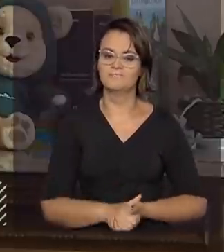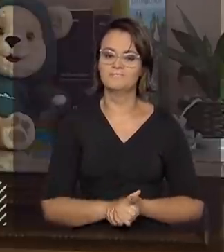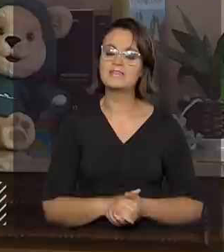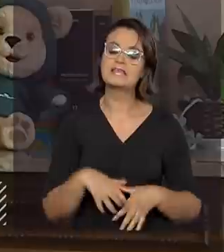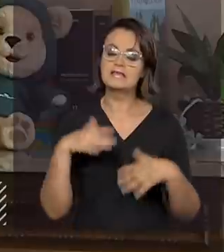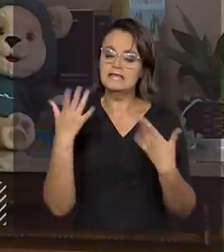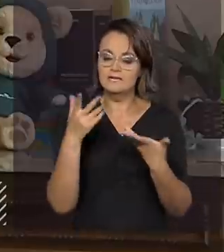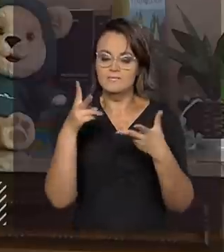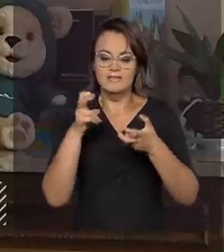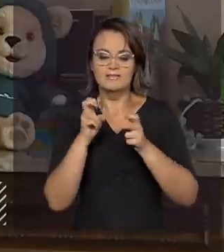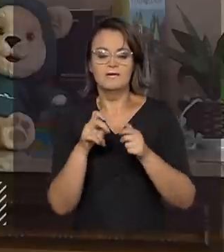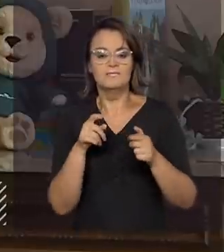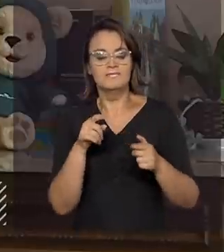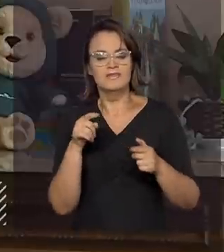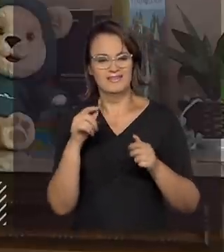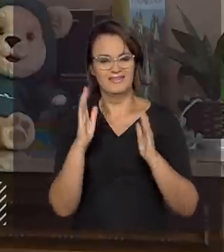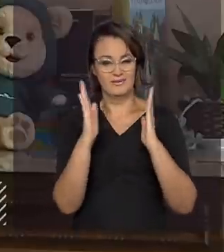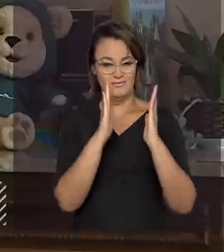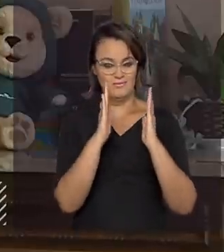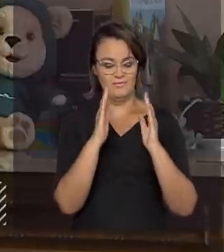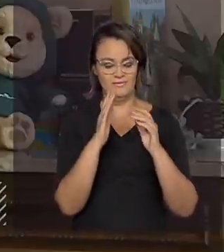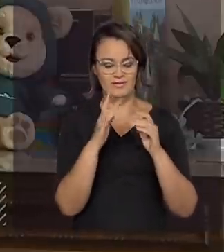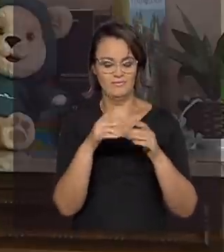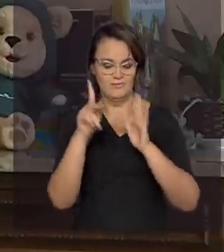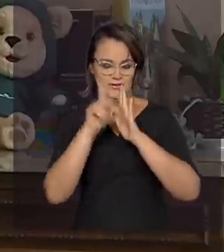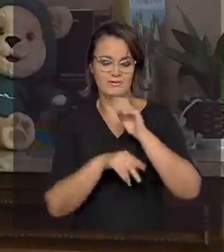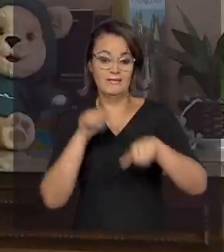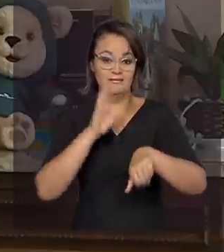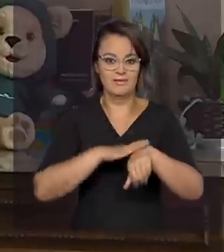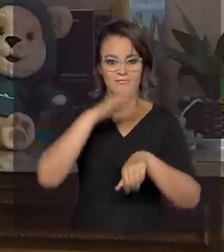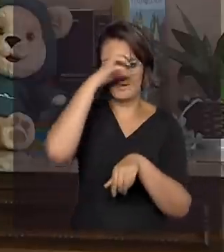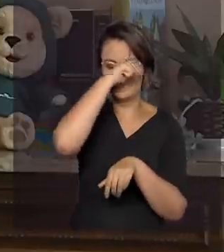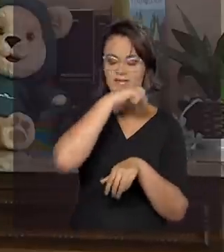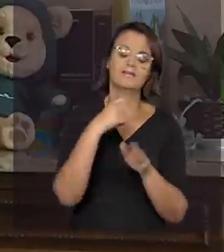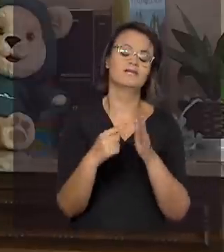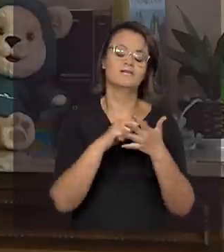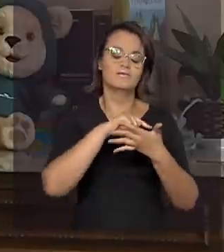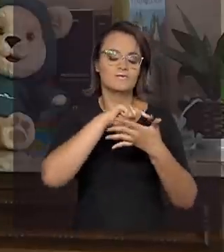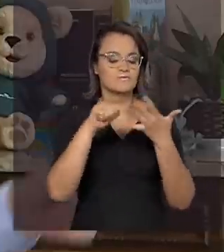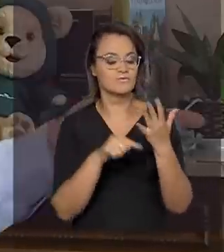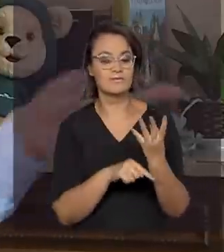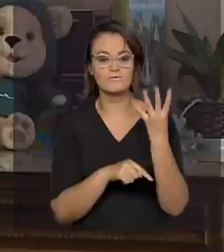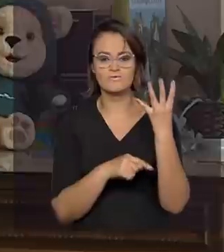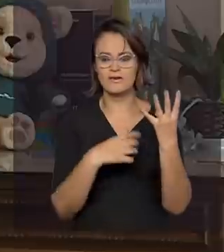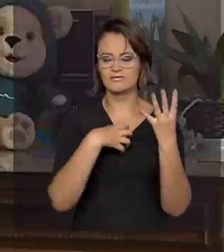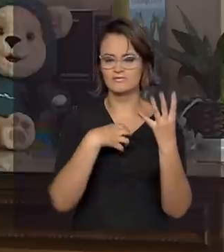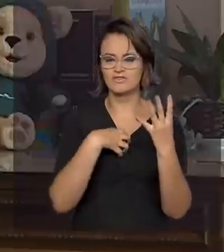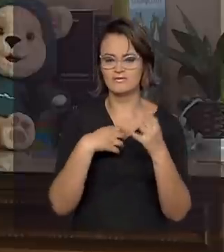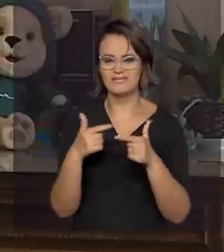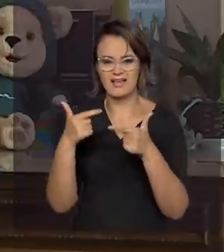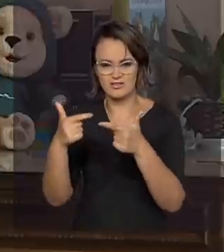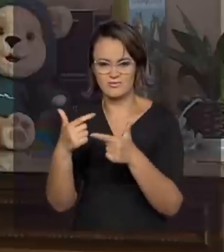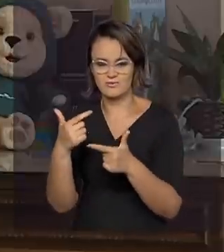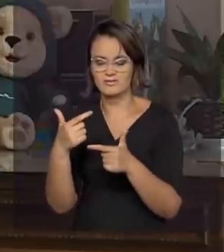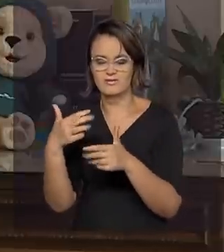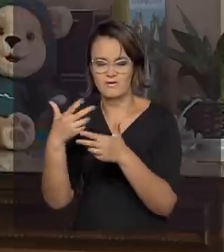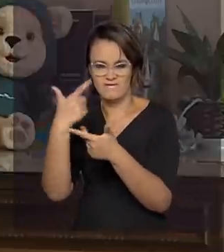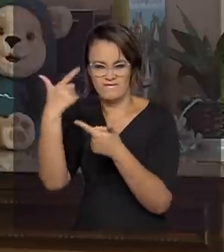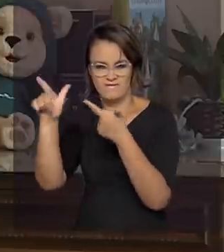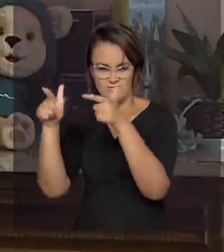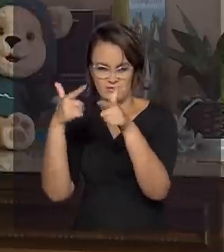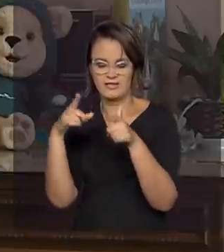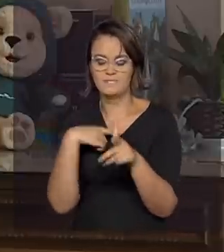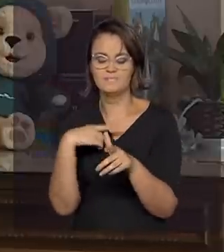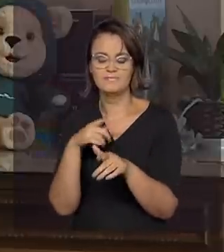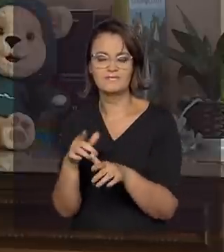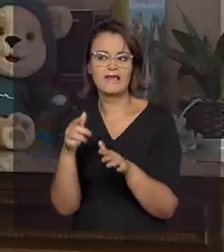nós, por meio do Tempo de Aprender, apresentamos quatro eixos e dez ações, mas vou destacar uma ação, que